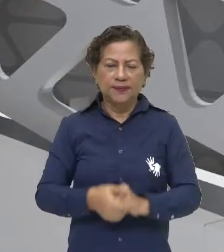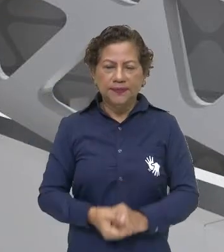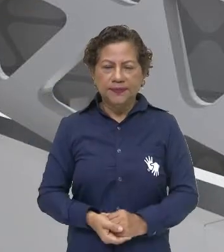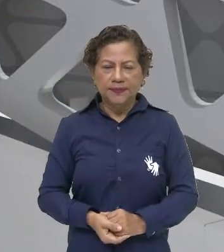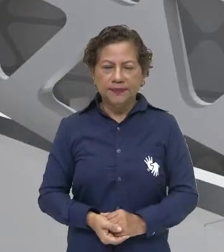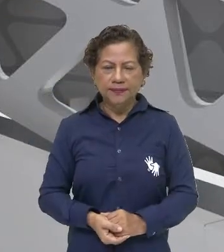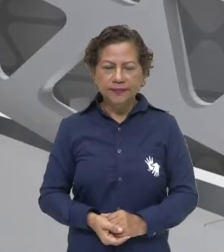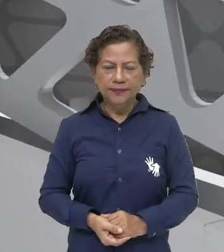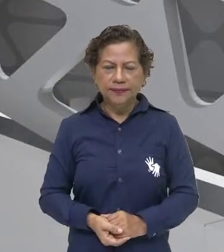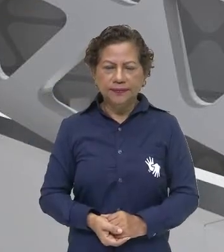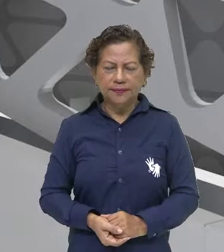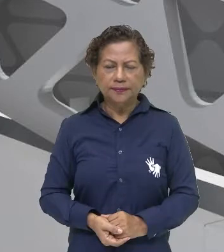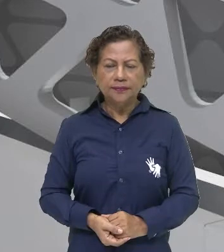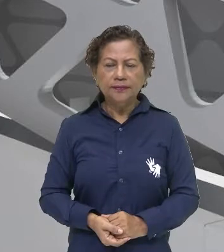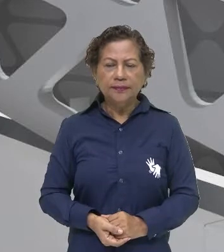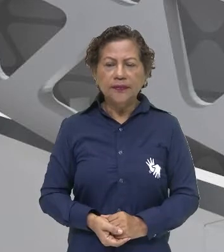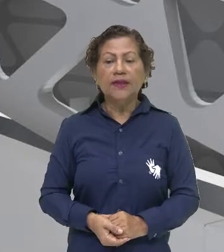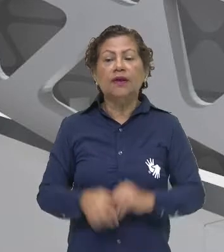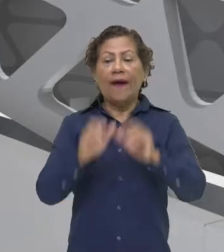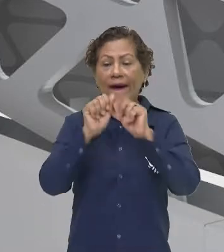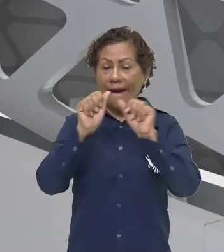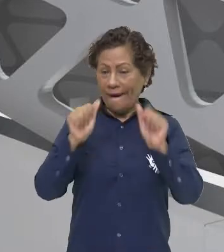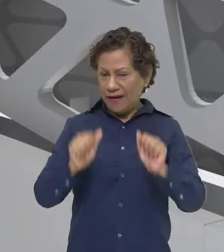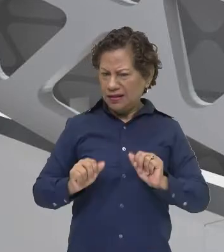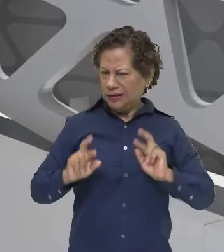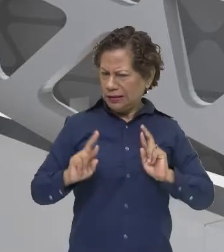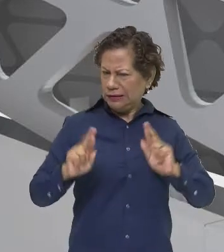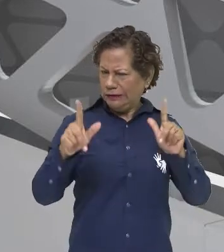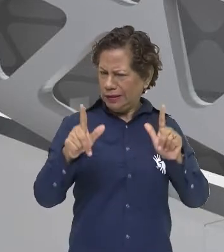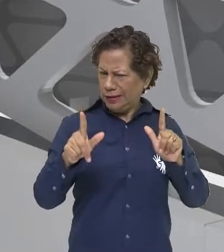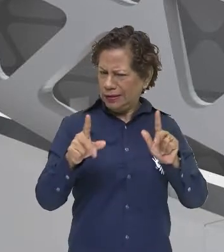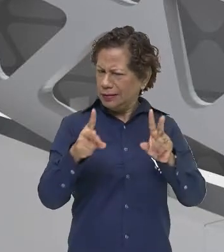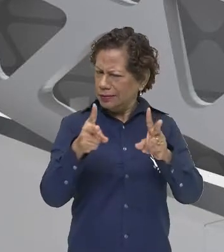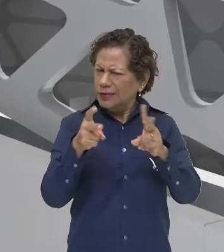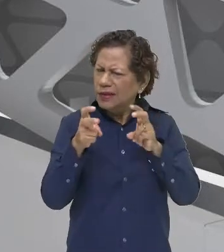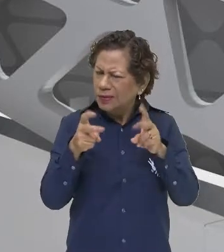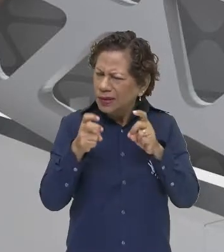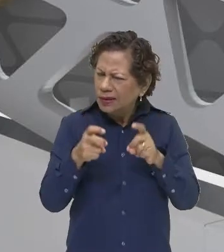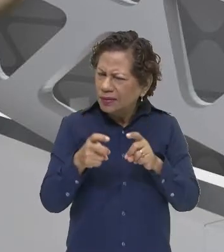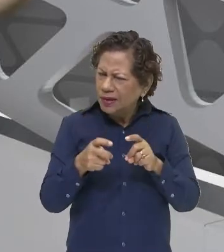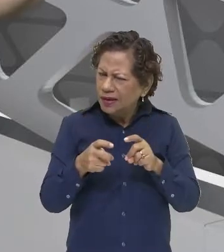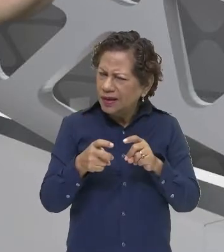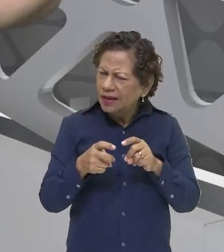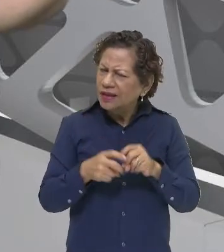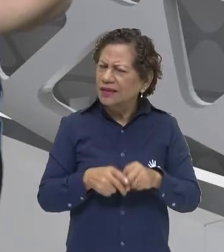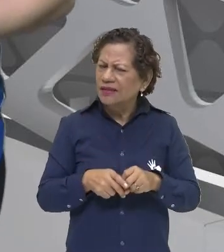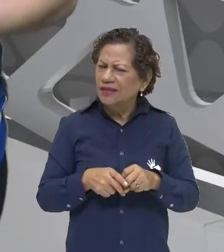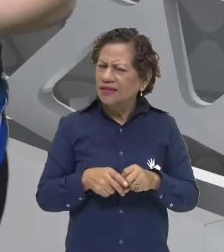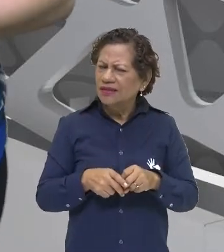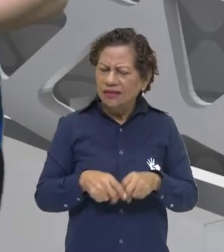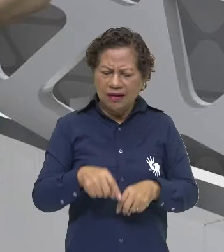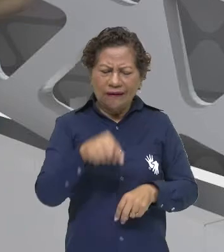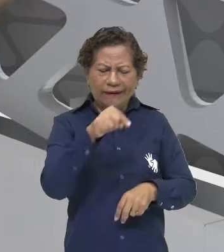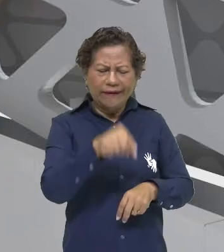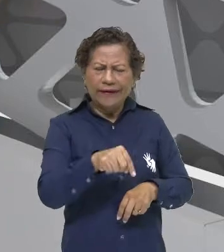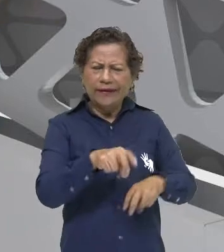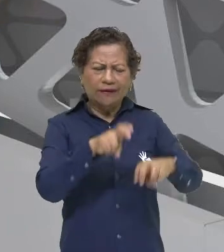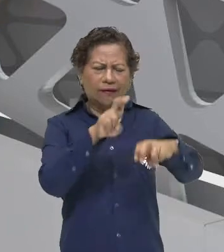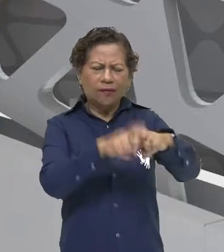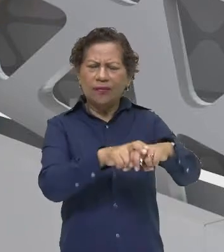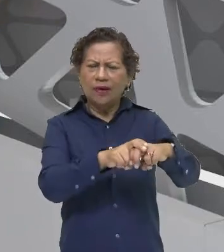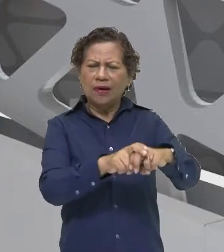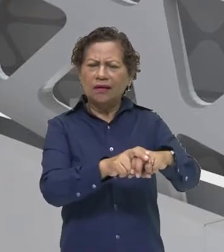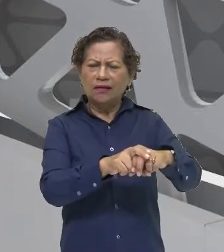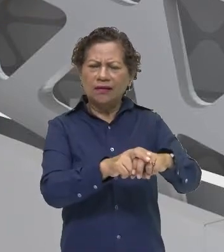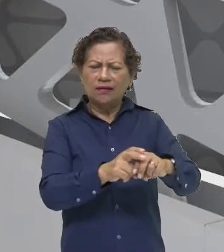Aqui, a roda. Um banco, ele colou uma roda de bicicleta sobre esse